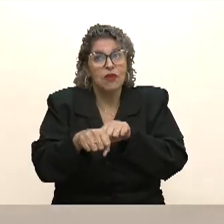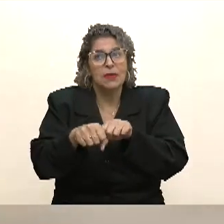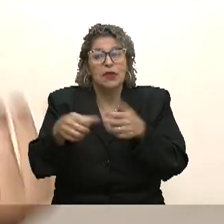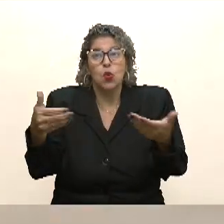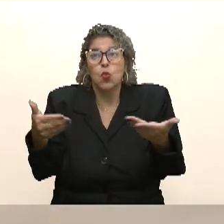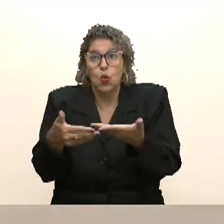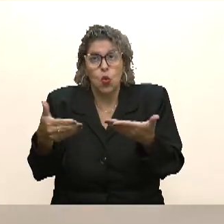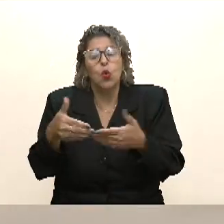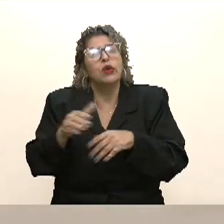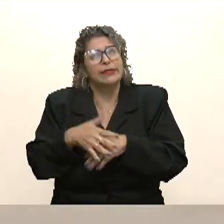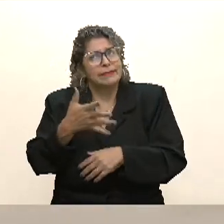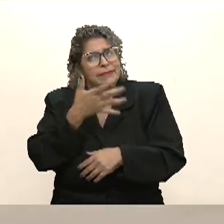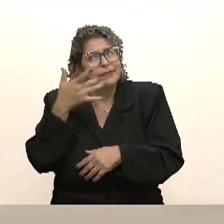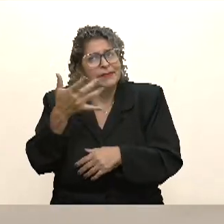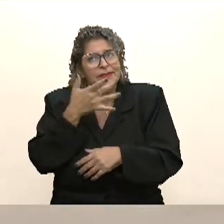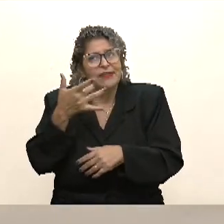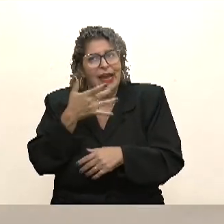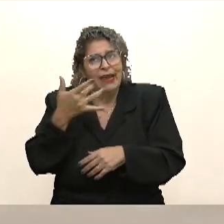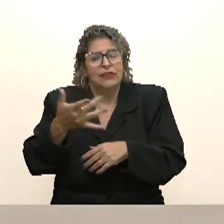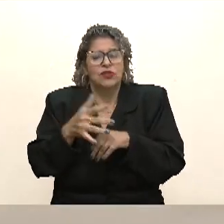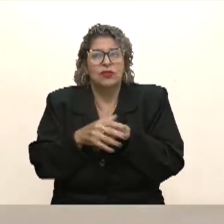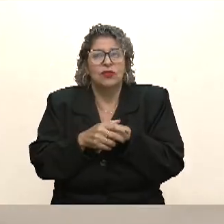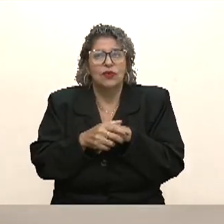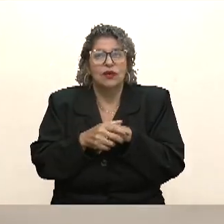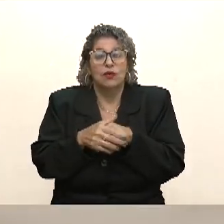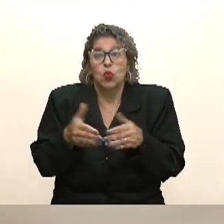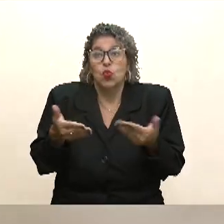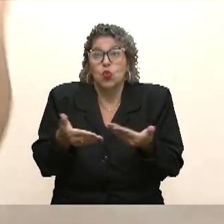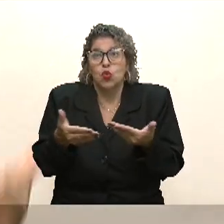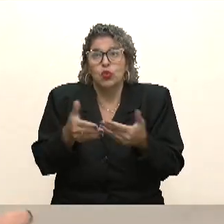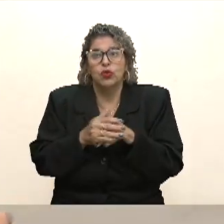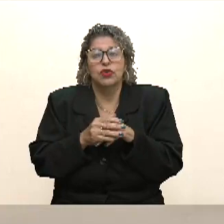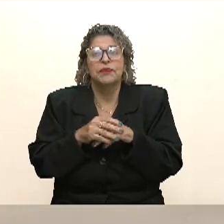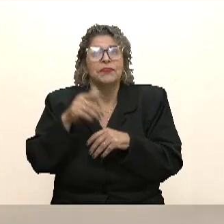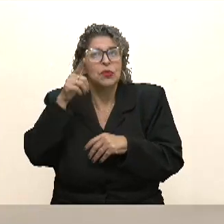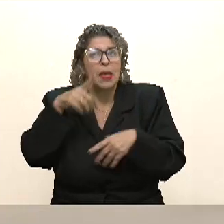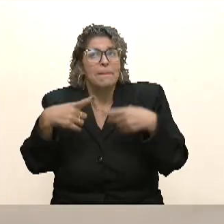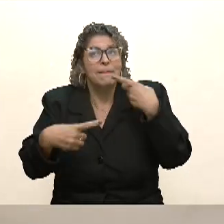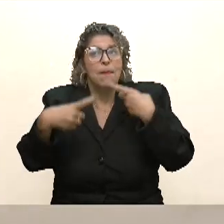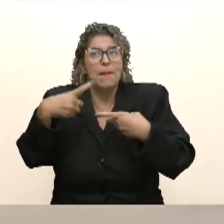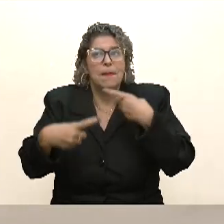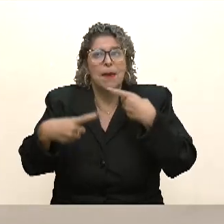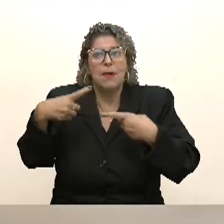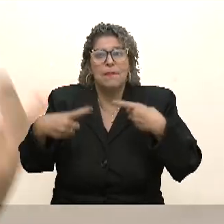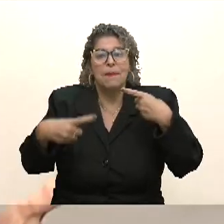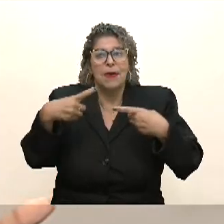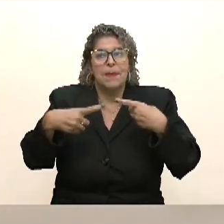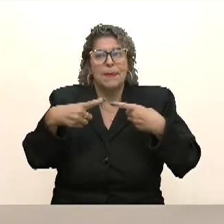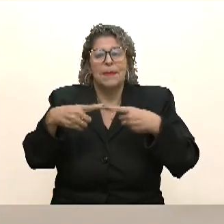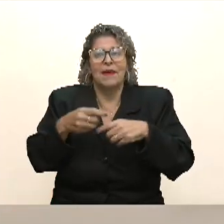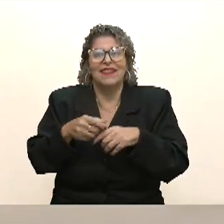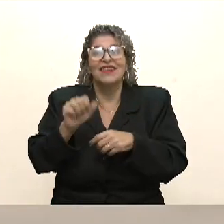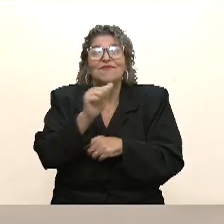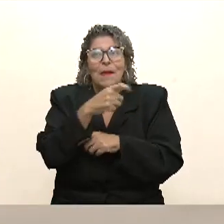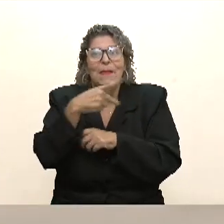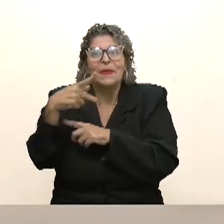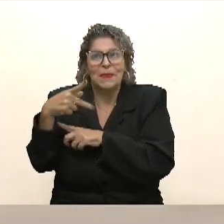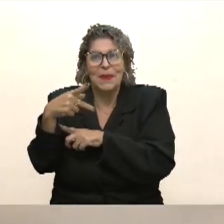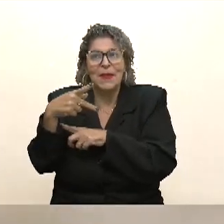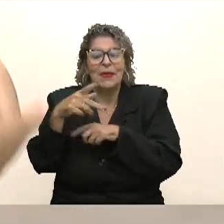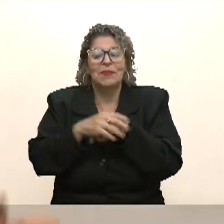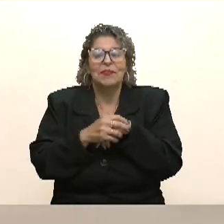Hoje, a gente tem mais facilidades. Então, eu acabo indo buscar o debate em aplicativos, né?